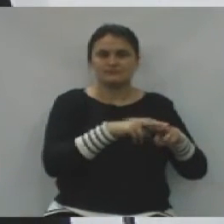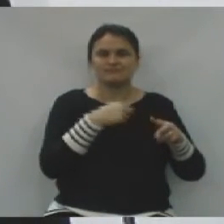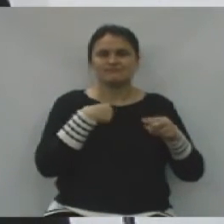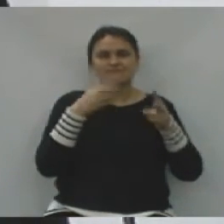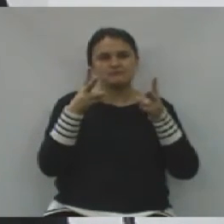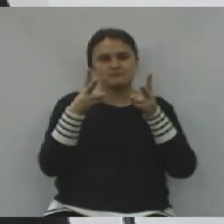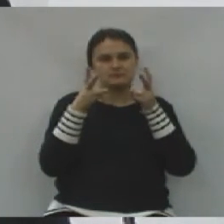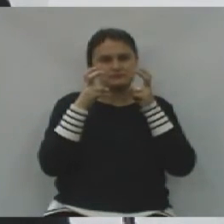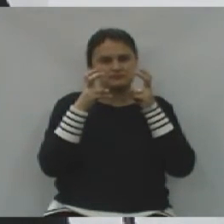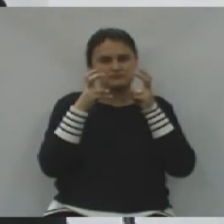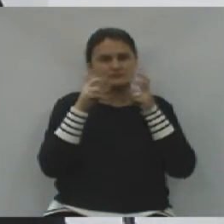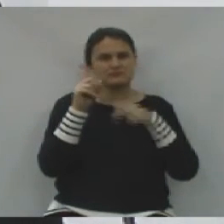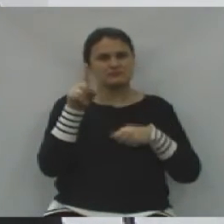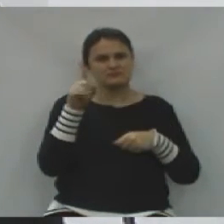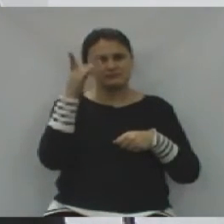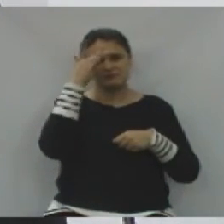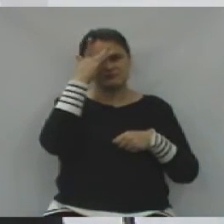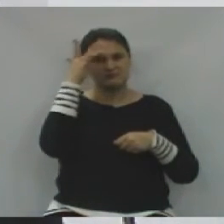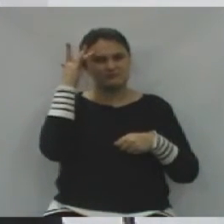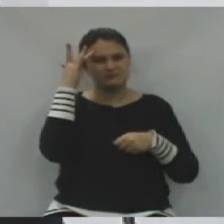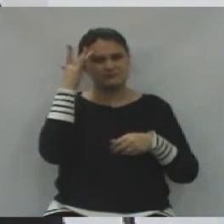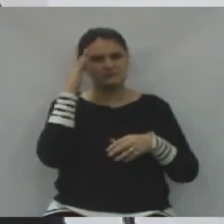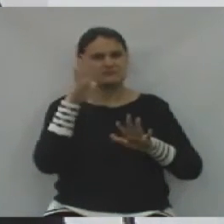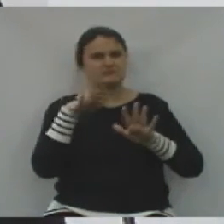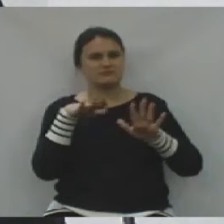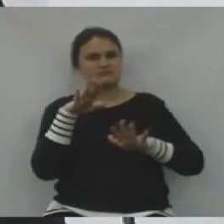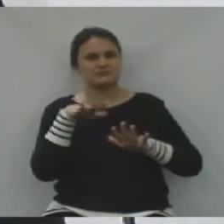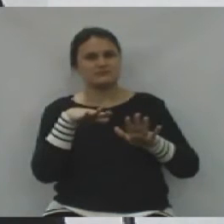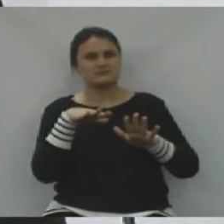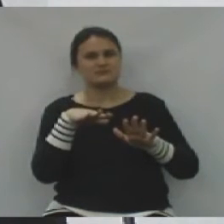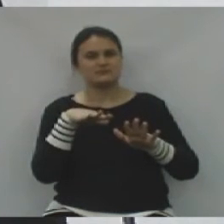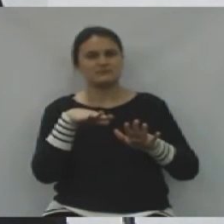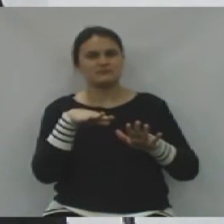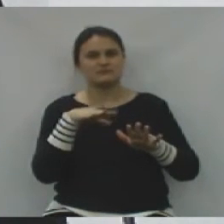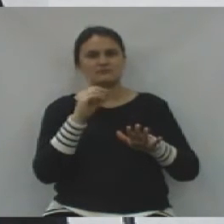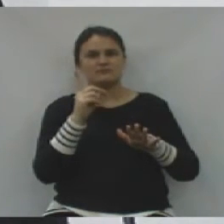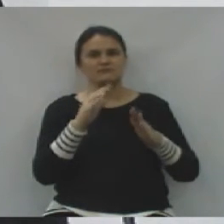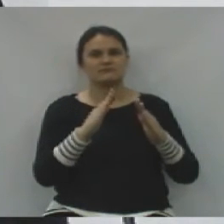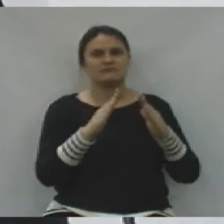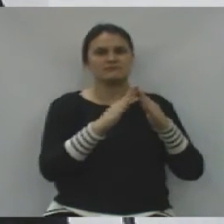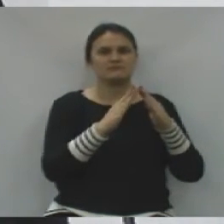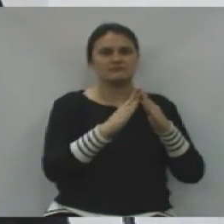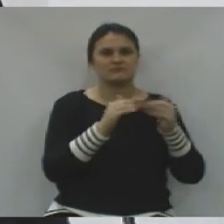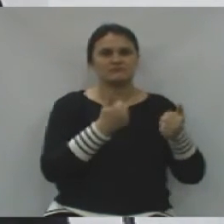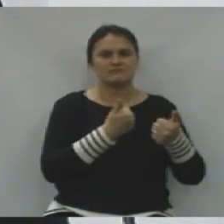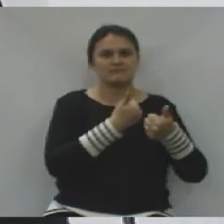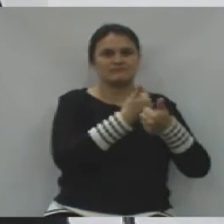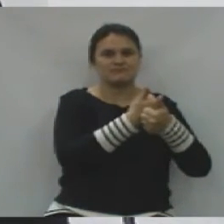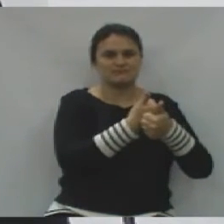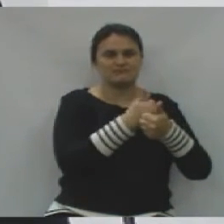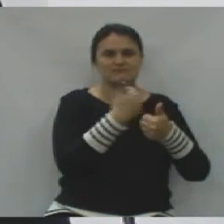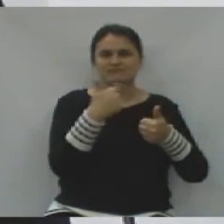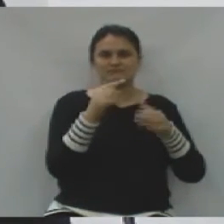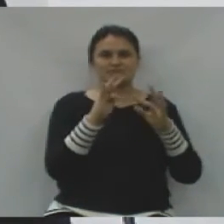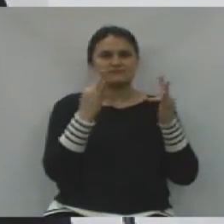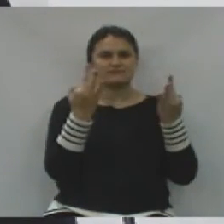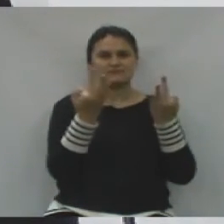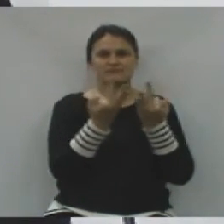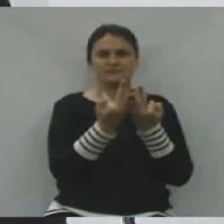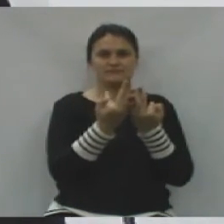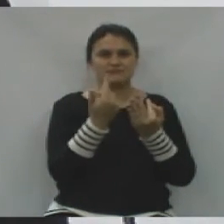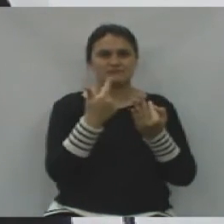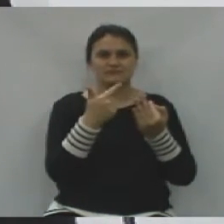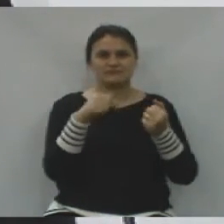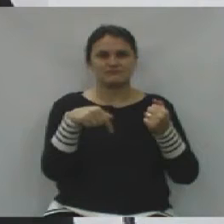observava que são pessoas que, normalmente, não moram, não se estabelecem, não têm família e não têm